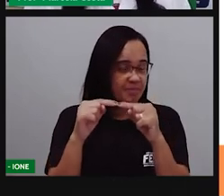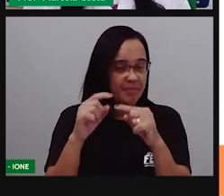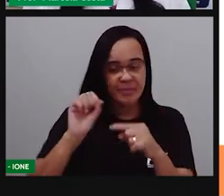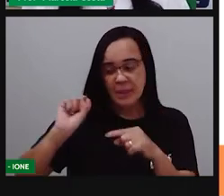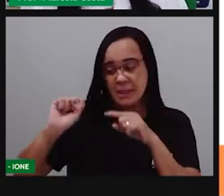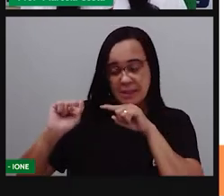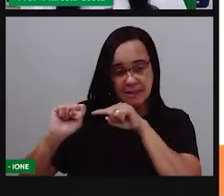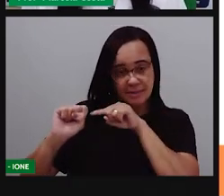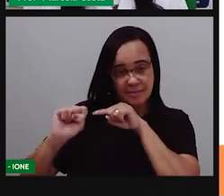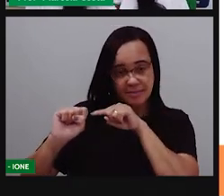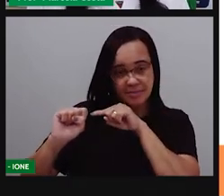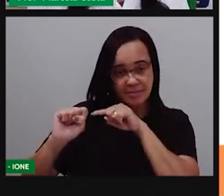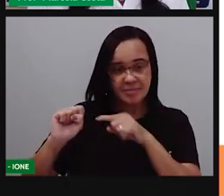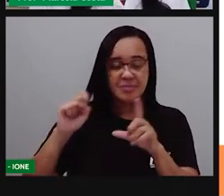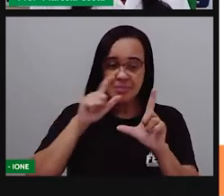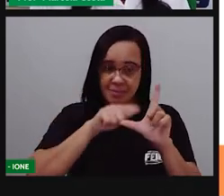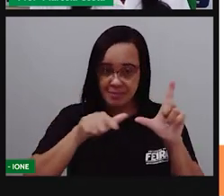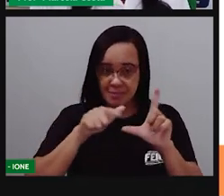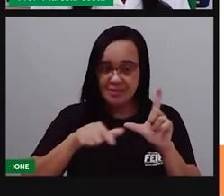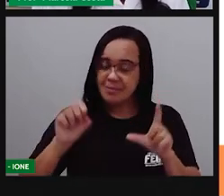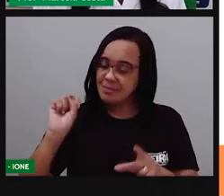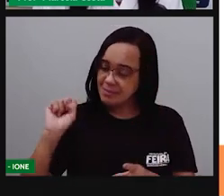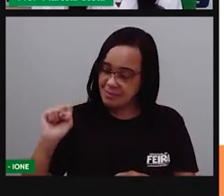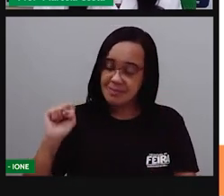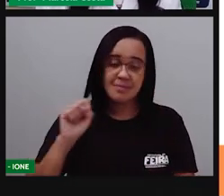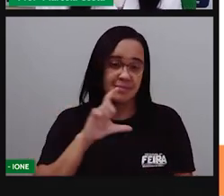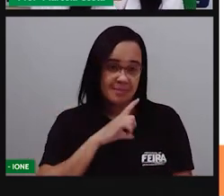Você já conseguiu descobrir quais são elas?